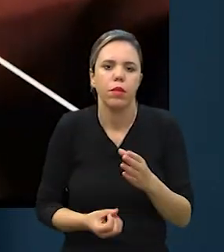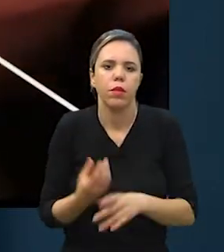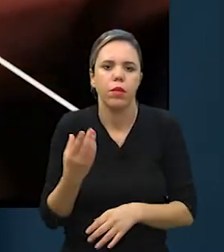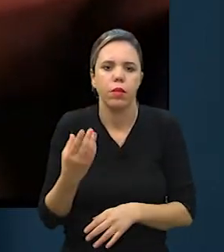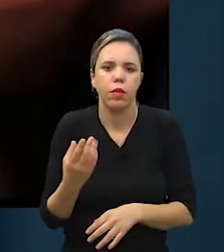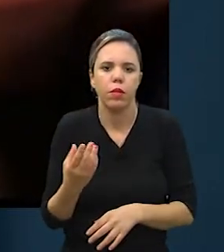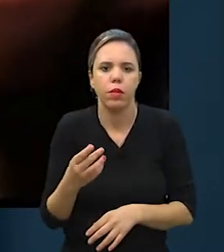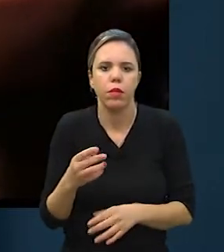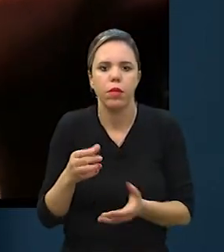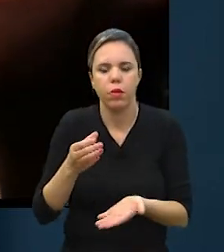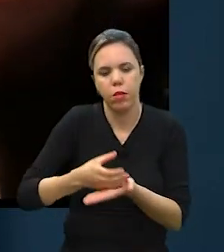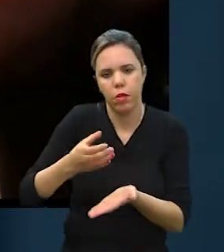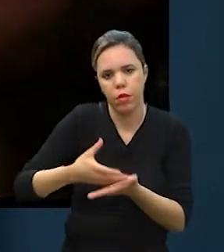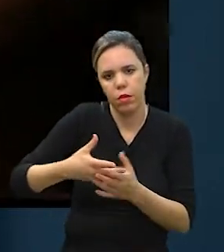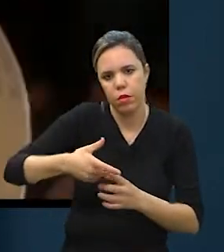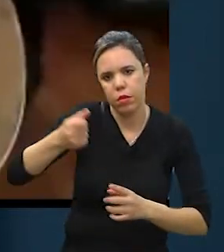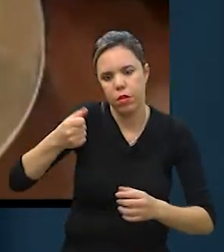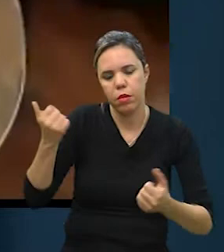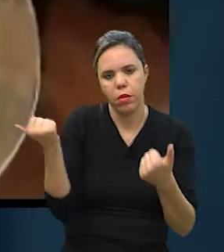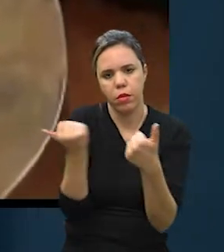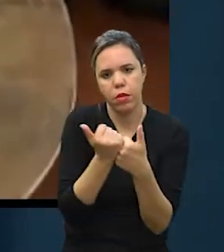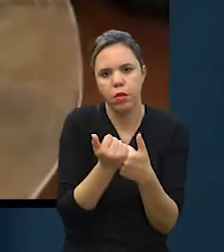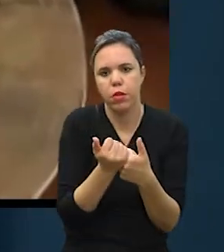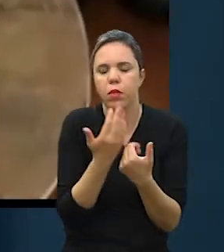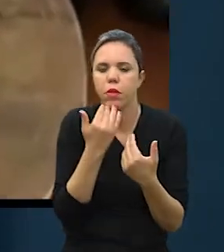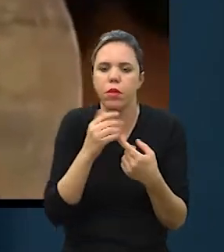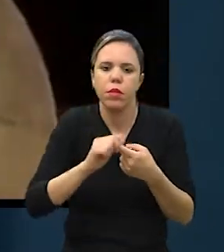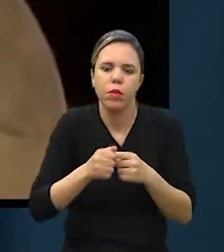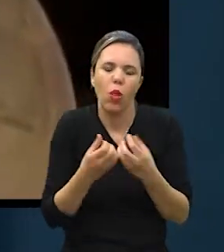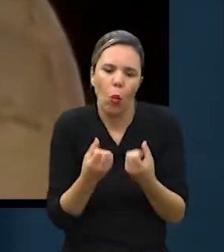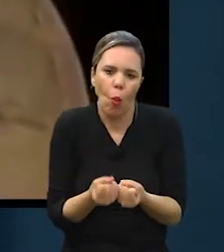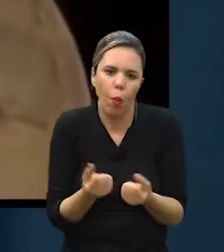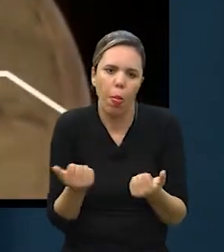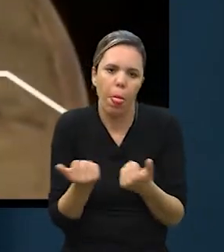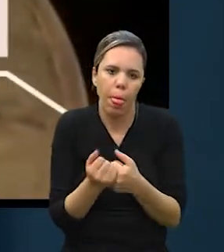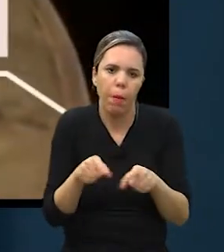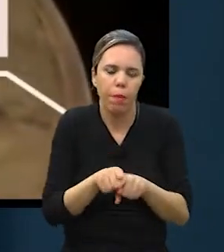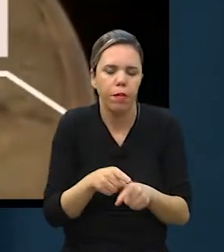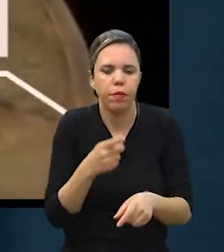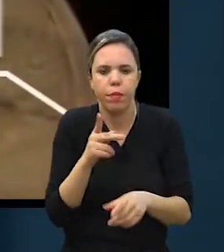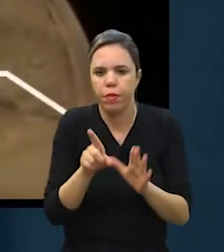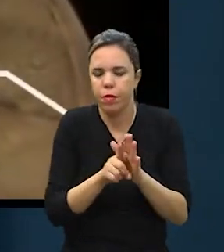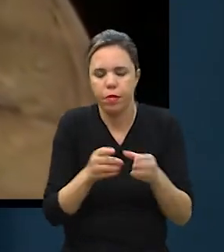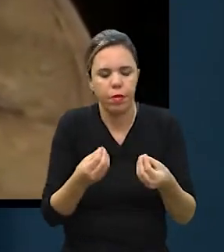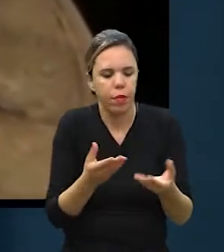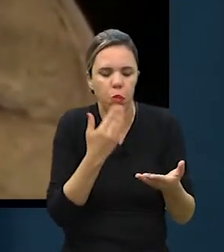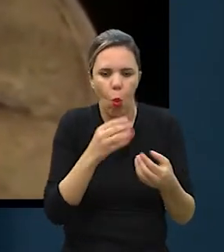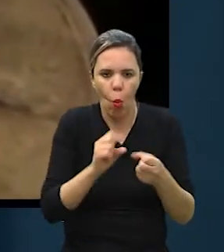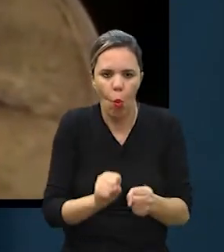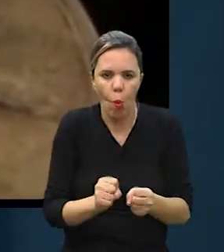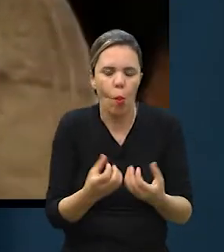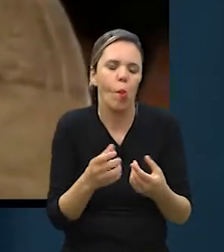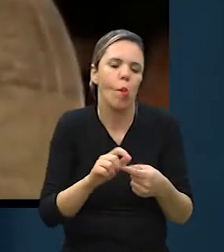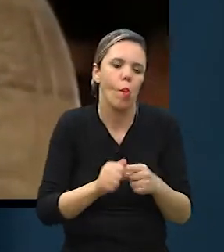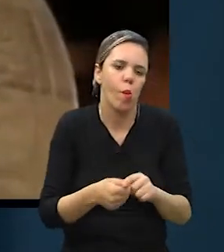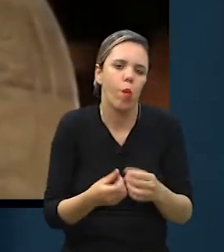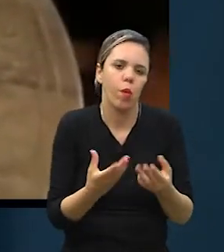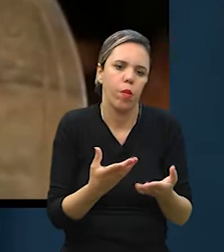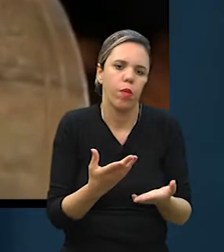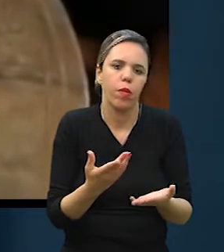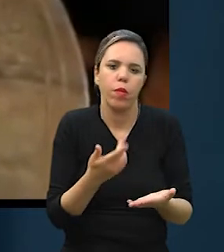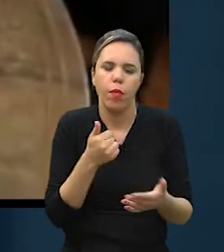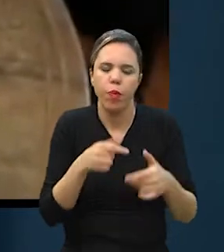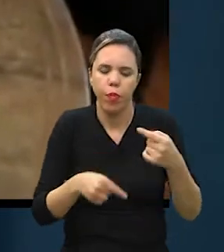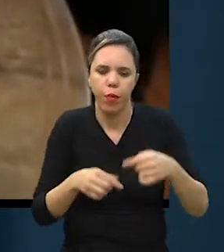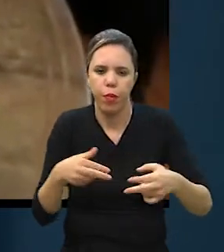lançando uma linha de latas que substitui totalmente a ração seca. Hoje tem tutor que não quer dar mais ração seca e tem suas